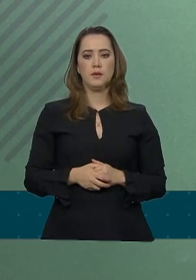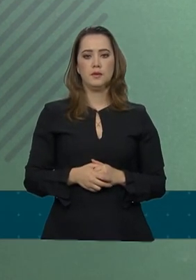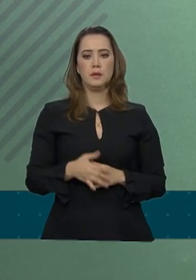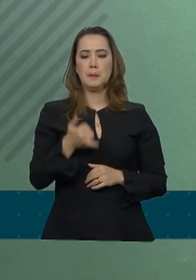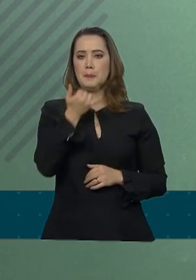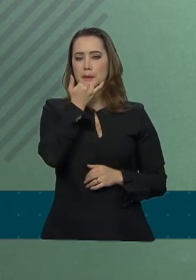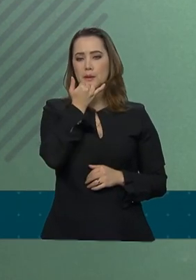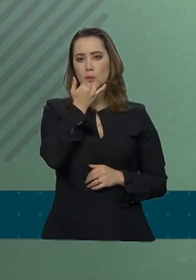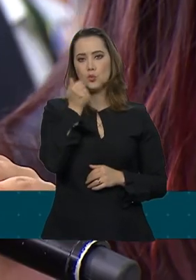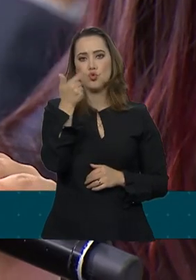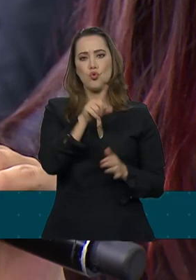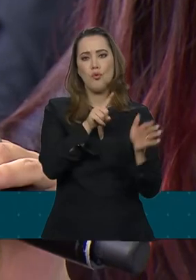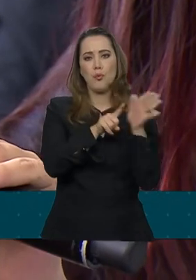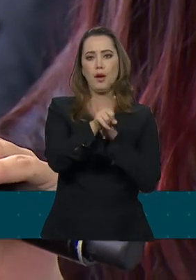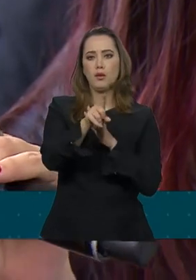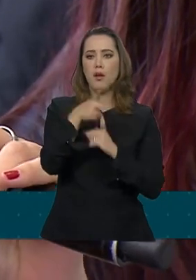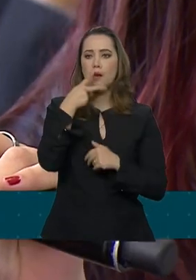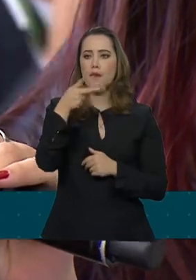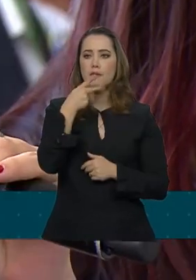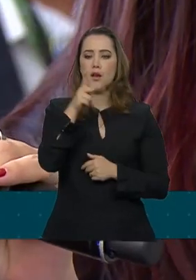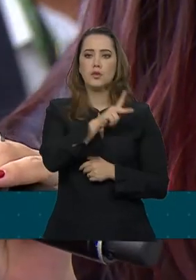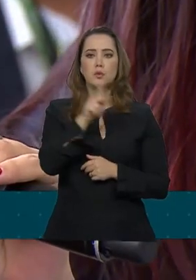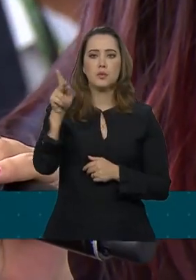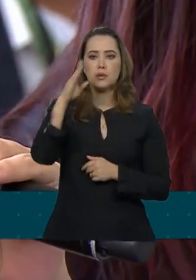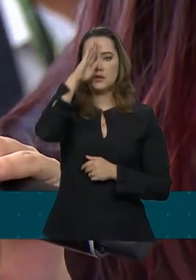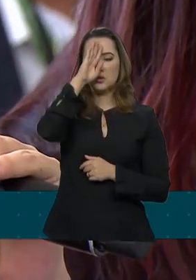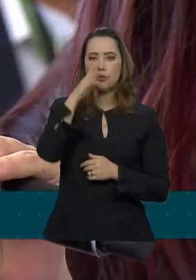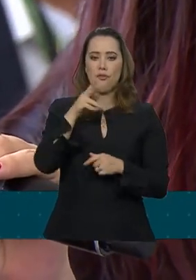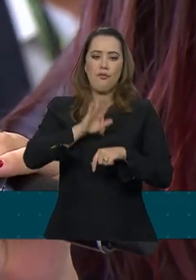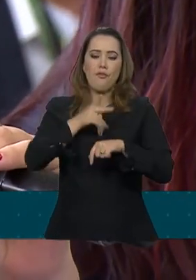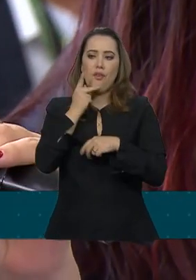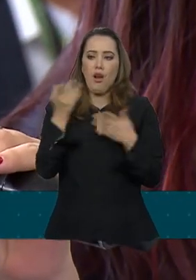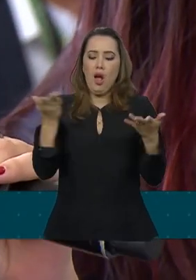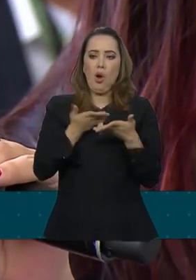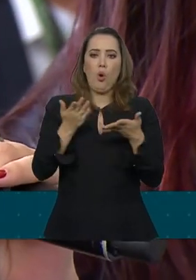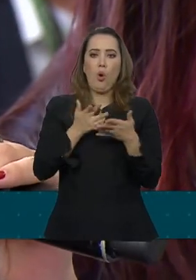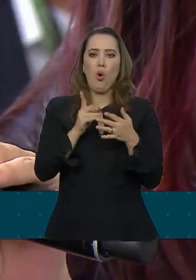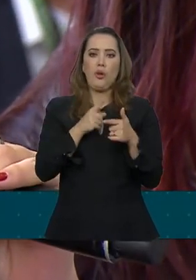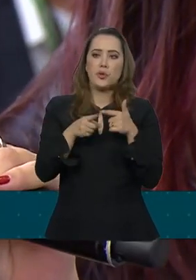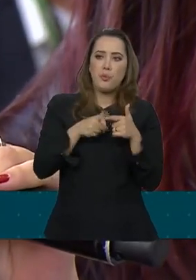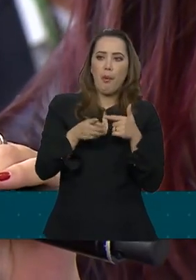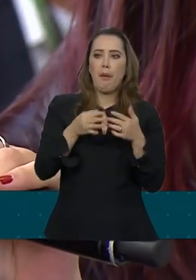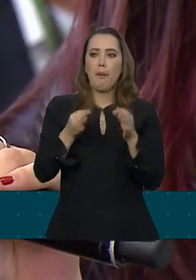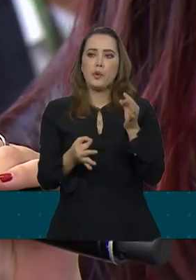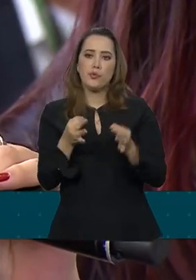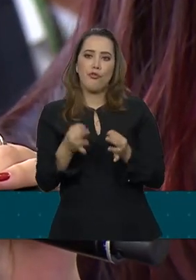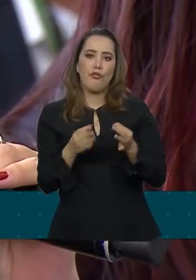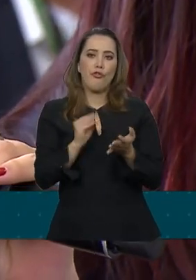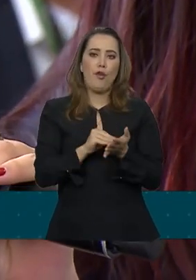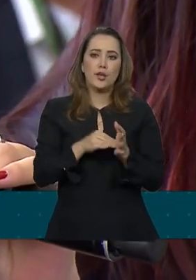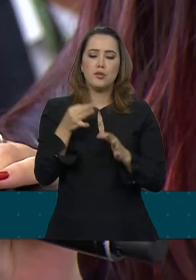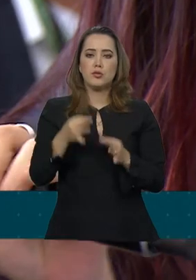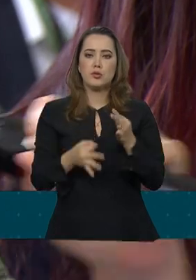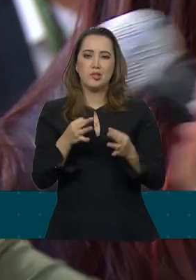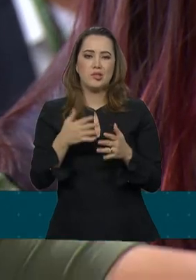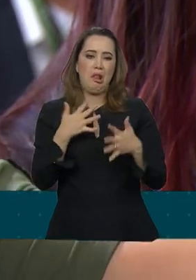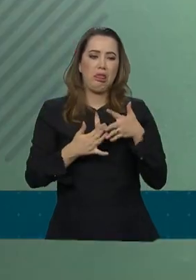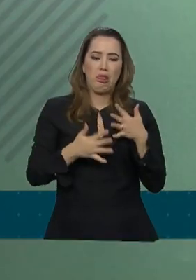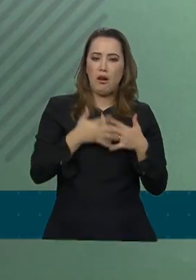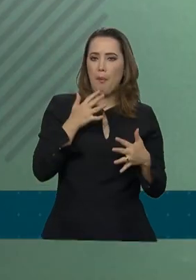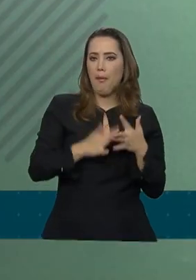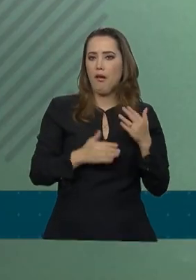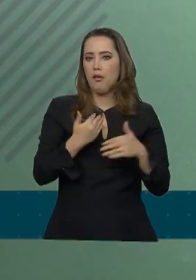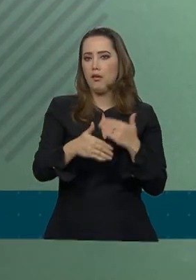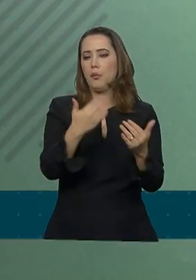Desculpe, insisti. E as declarações do presidente, no momento em que estão acontecendo essas negociações, isso não pode atrapalhar o andamento da reforma? As declarações do